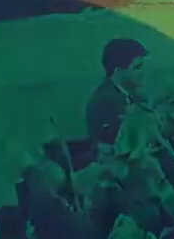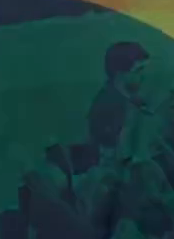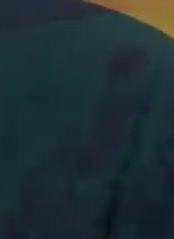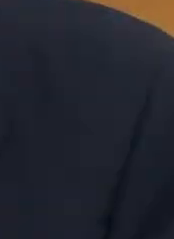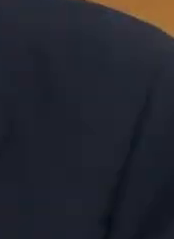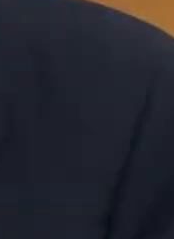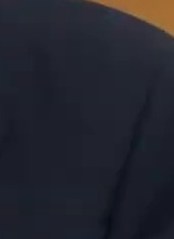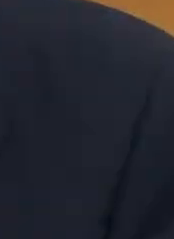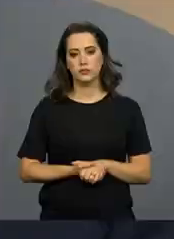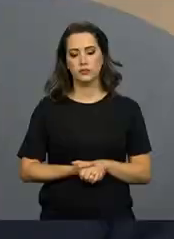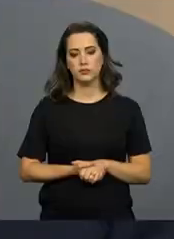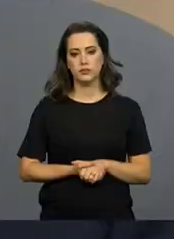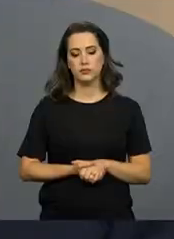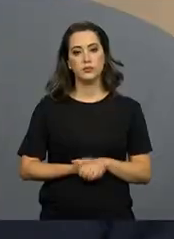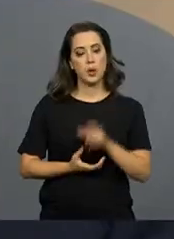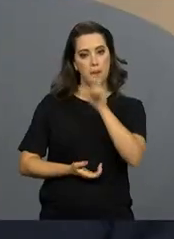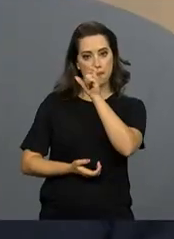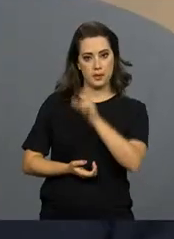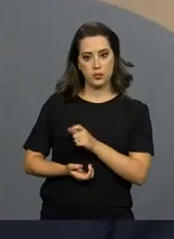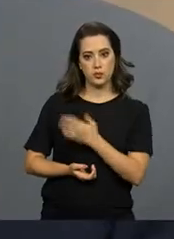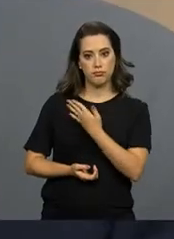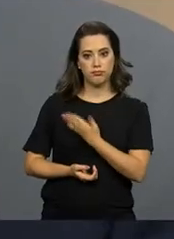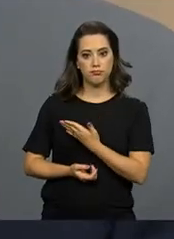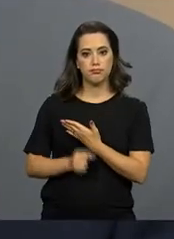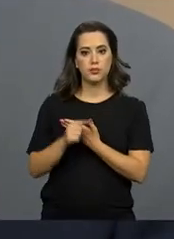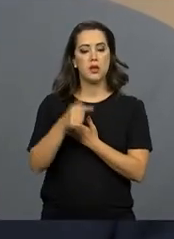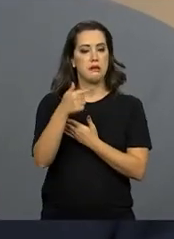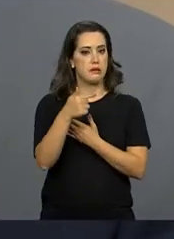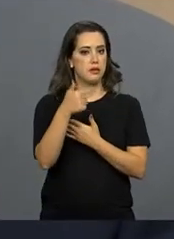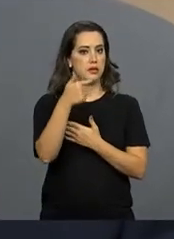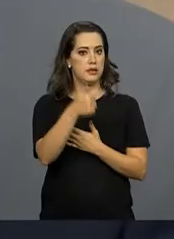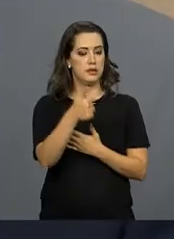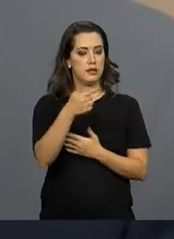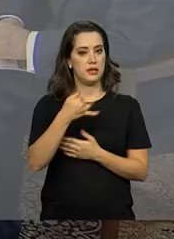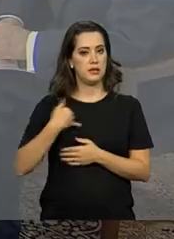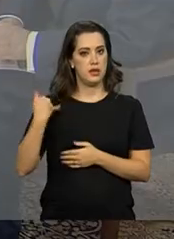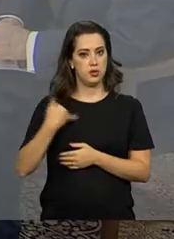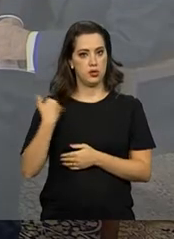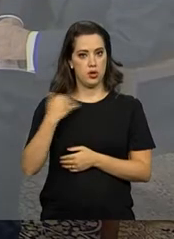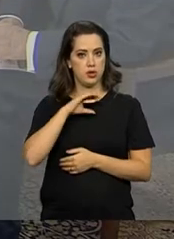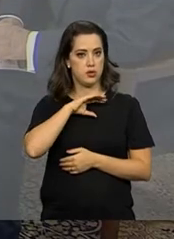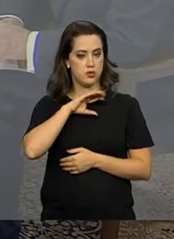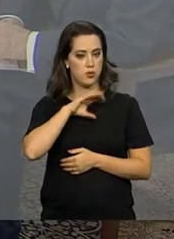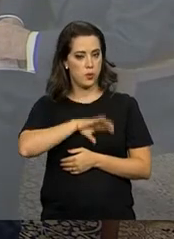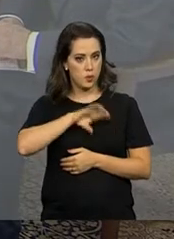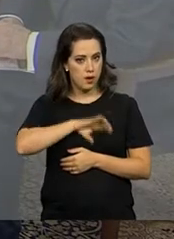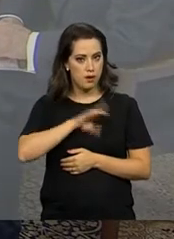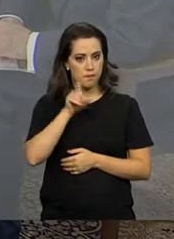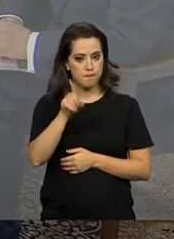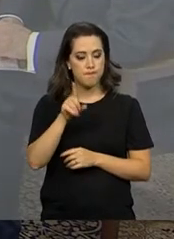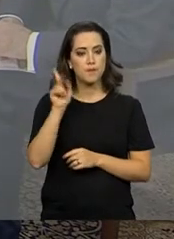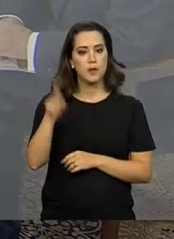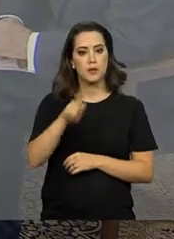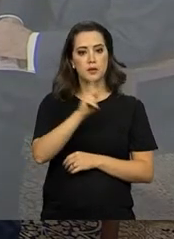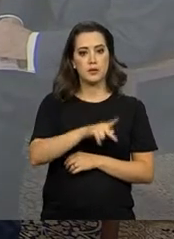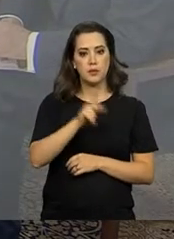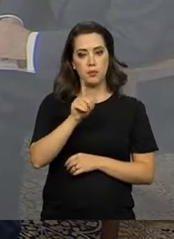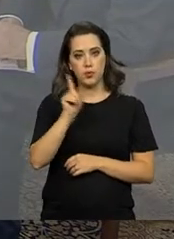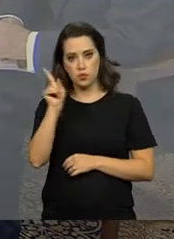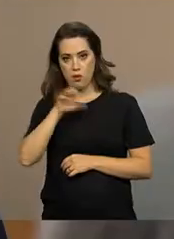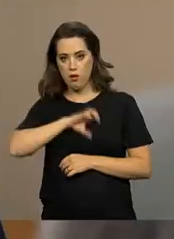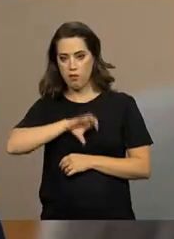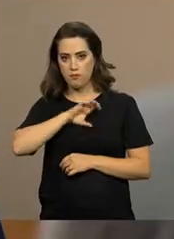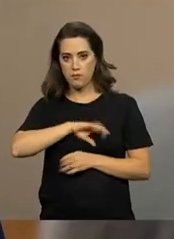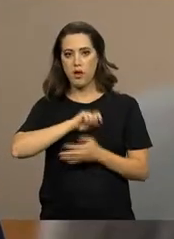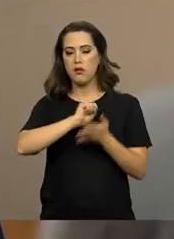O jurista português José Gomes Canotilho, de 77 anos, é professor da Universidade de Coimbra, autor de vários